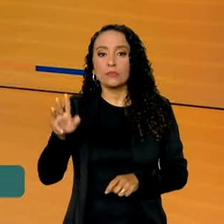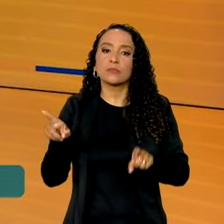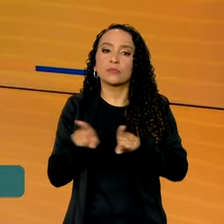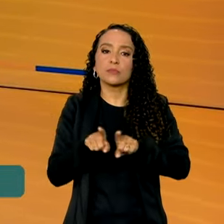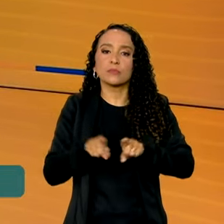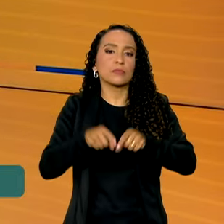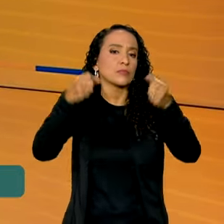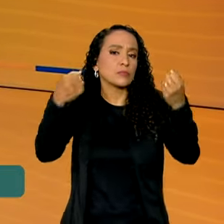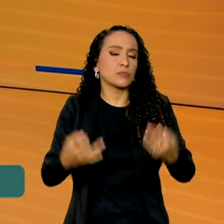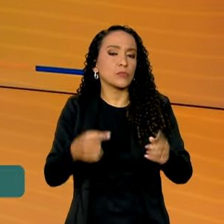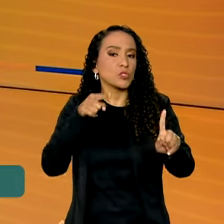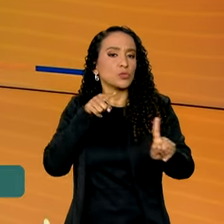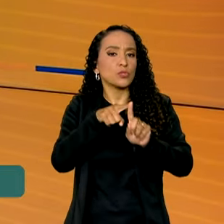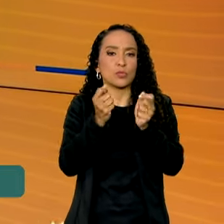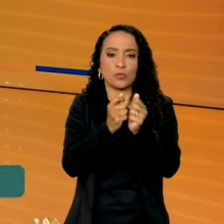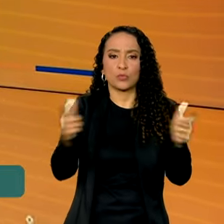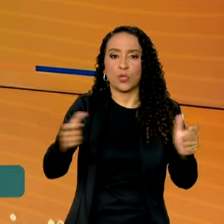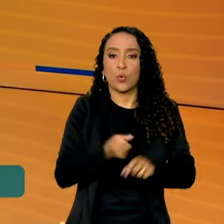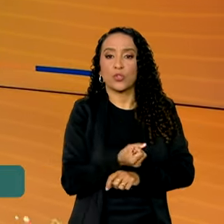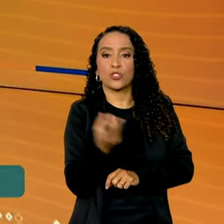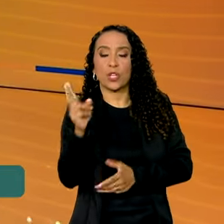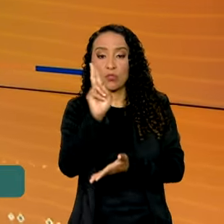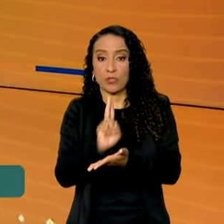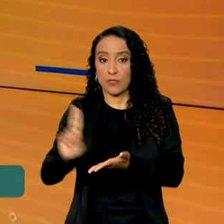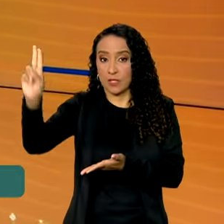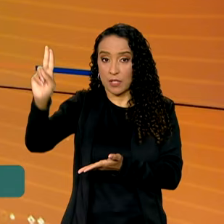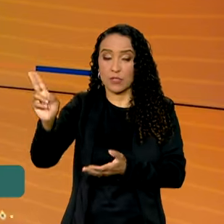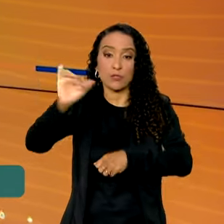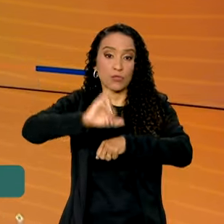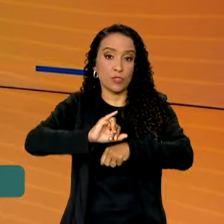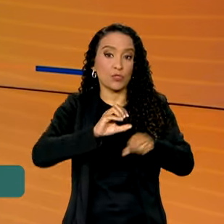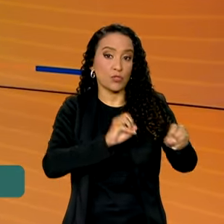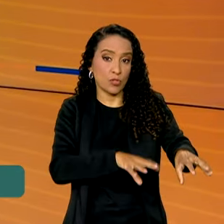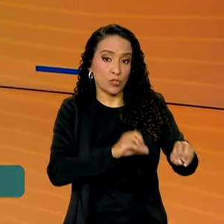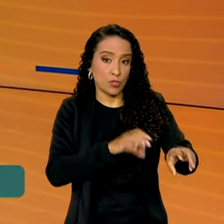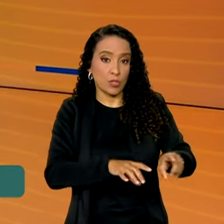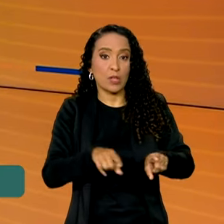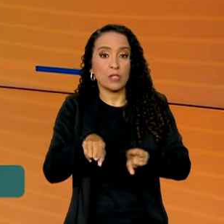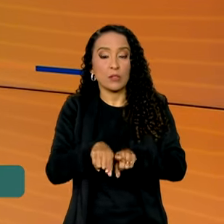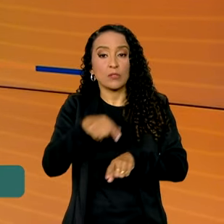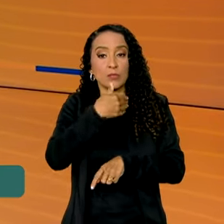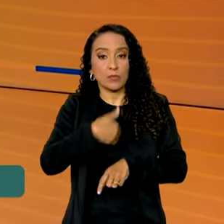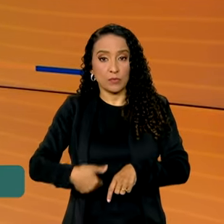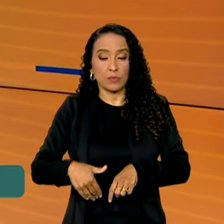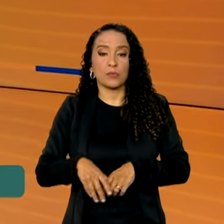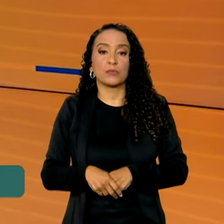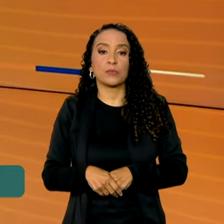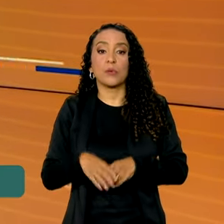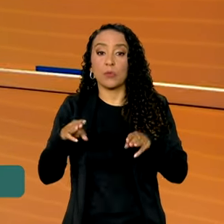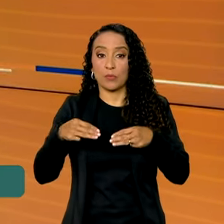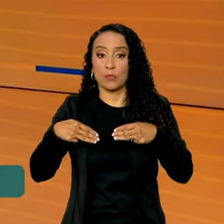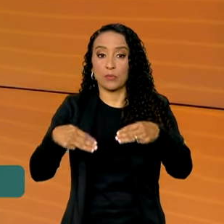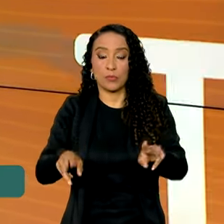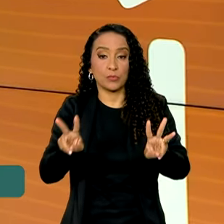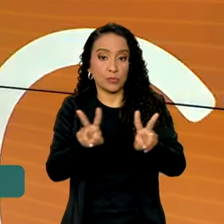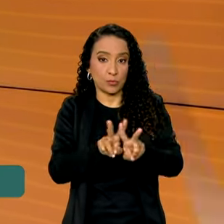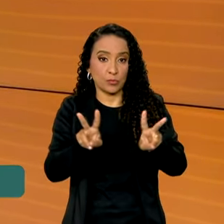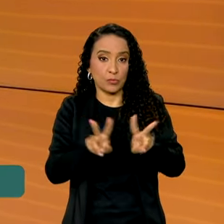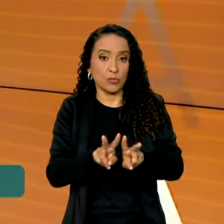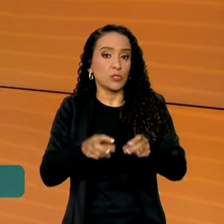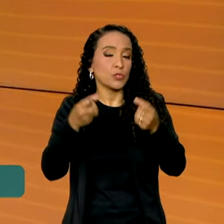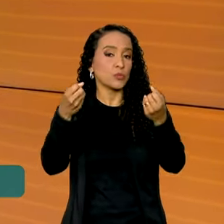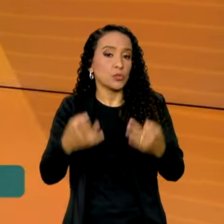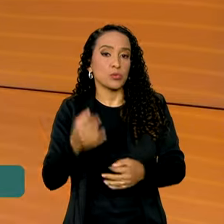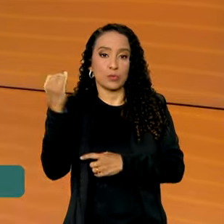Lula falou sobre a meta de ampliar a quantidade de universidades e centros educacionais no governo. Já o ministro Wellington Dias